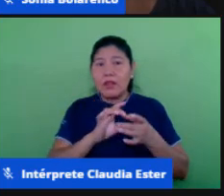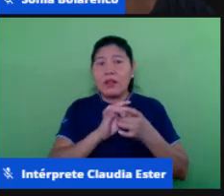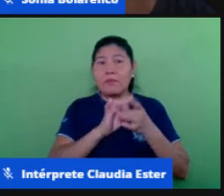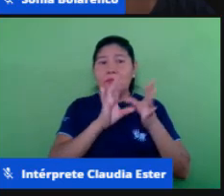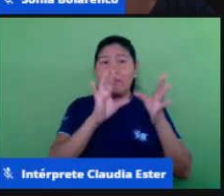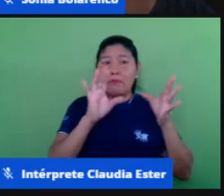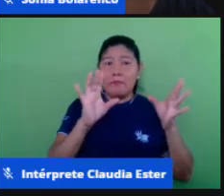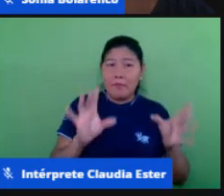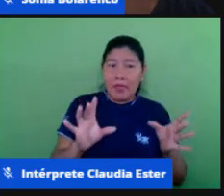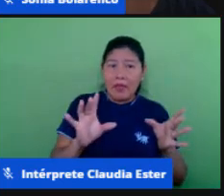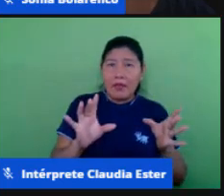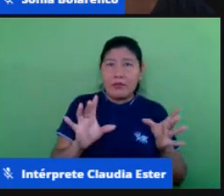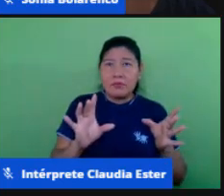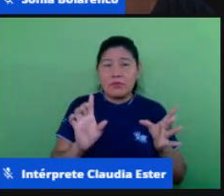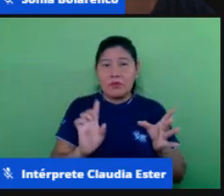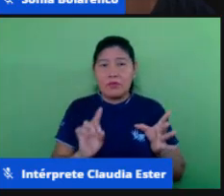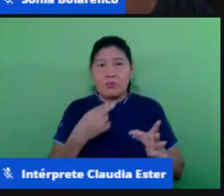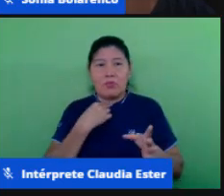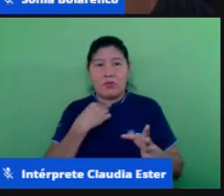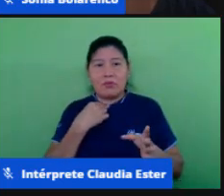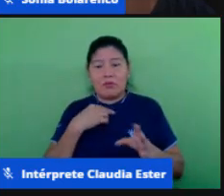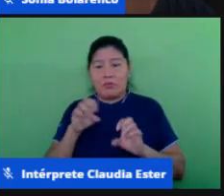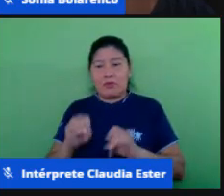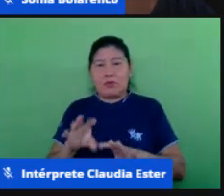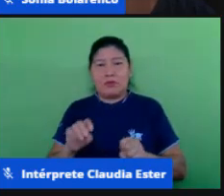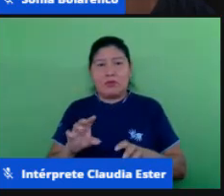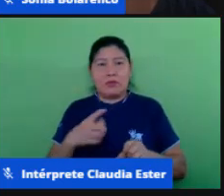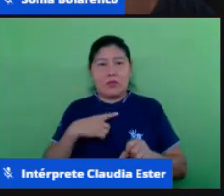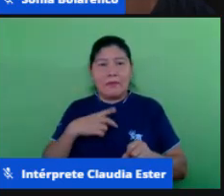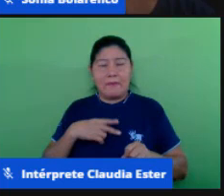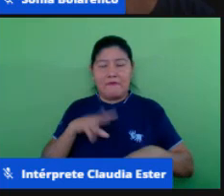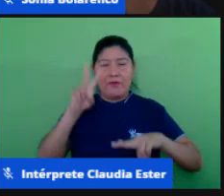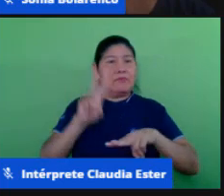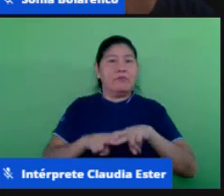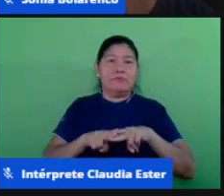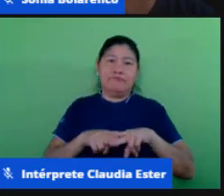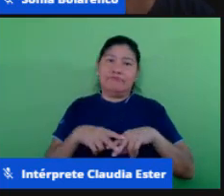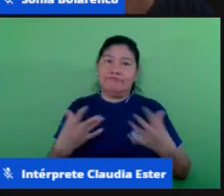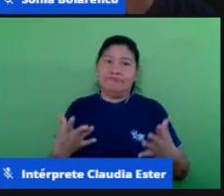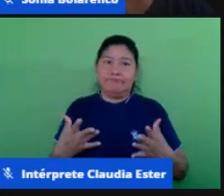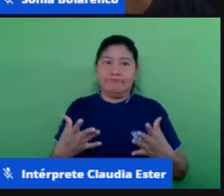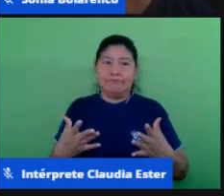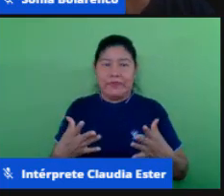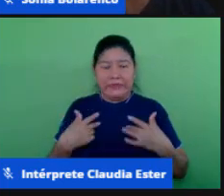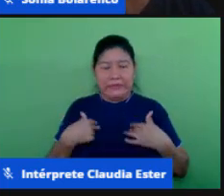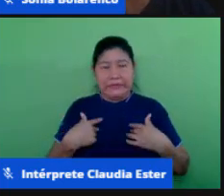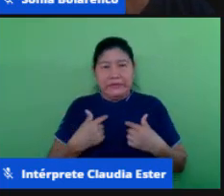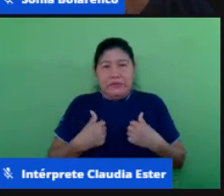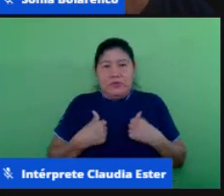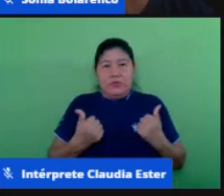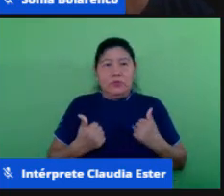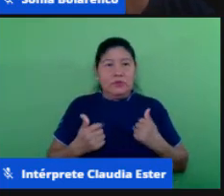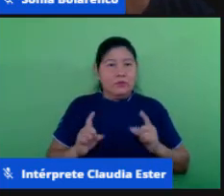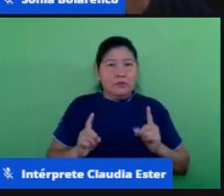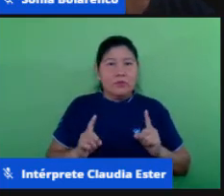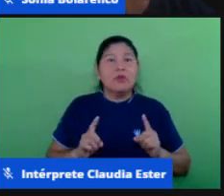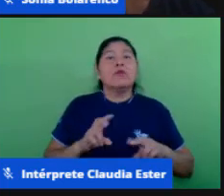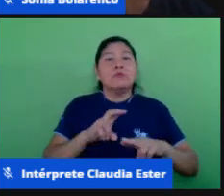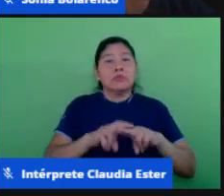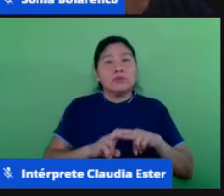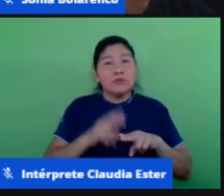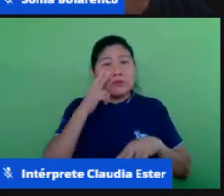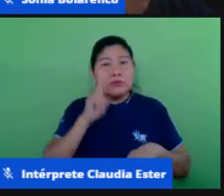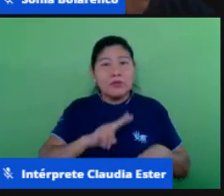não é educação que aprisiona que aprisiona né e nessa imagem nós temos eu, você e o mundo